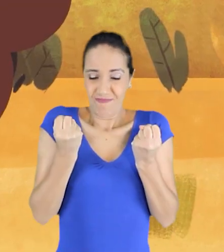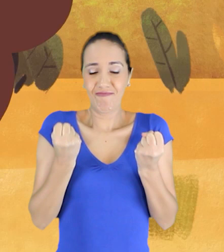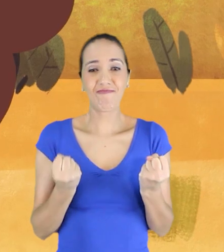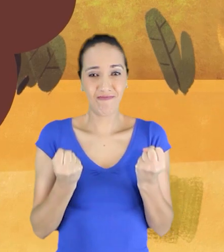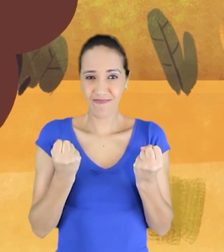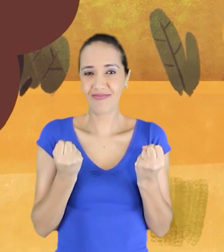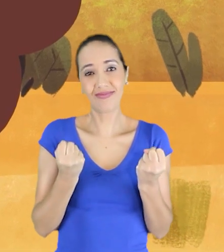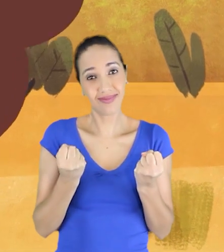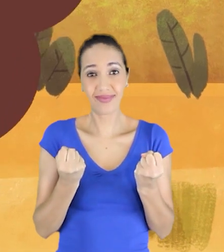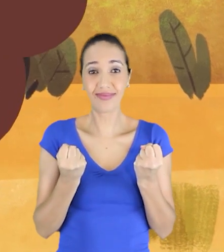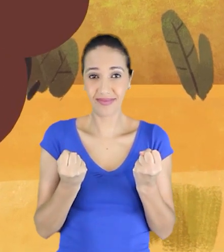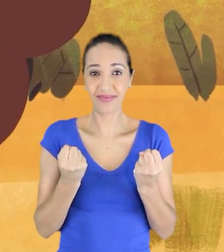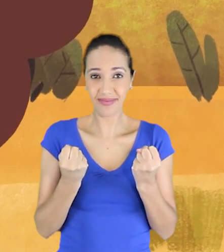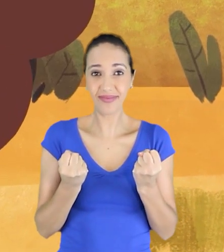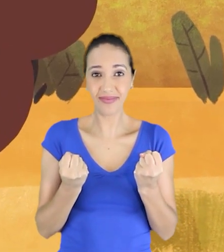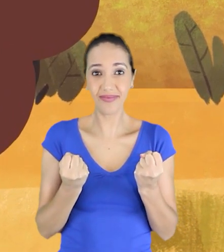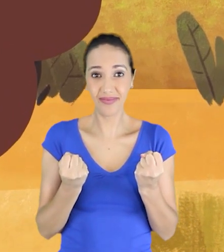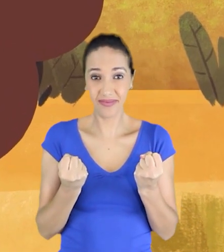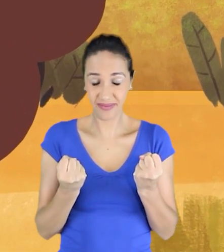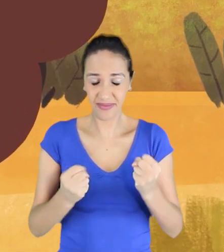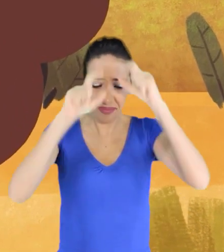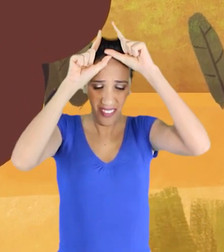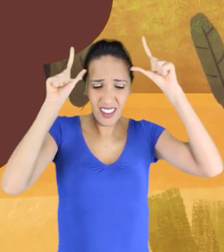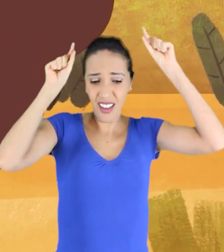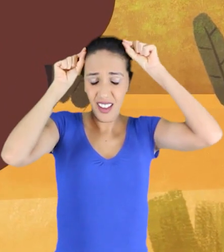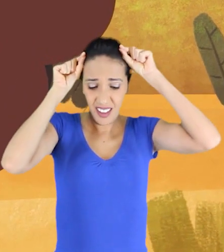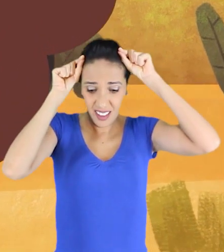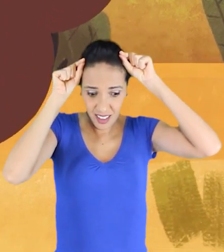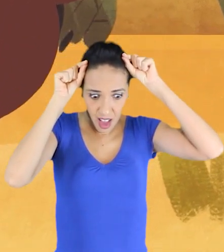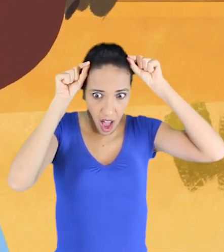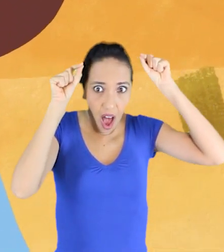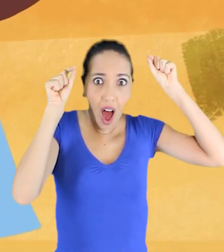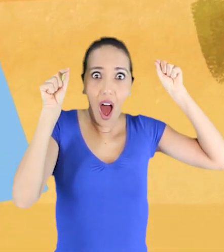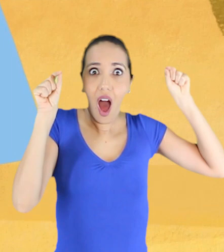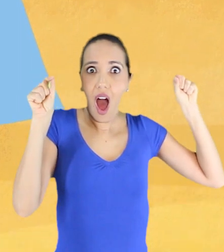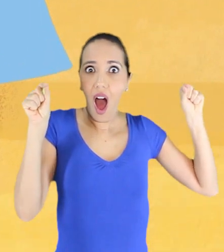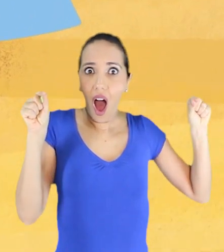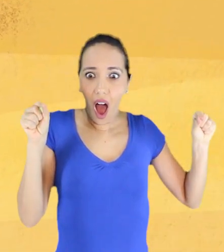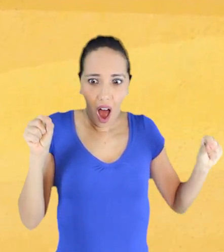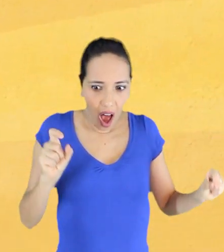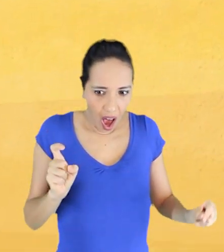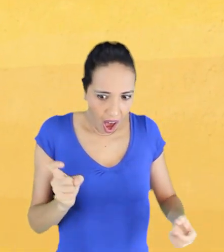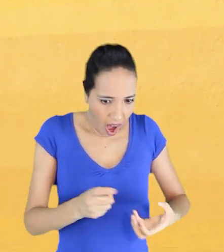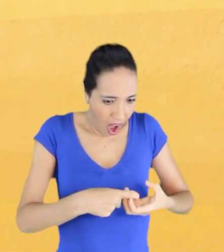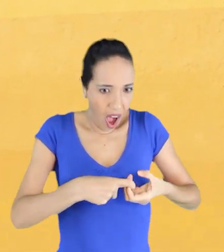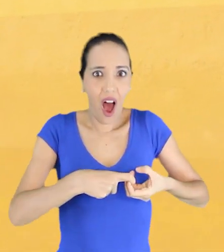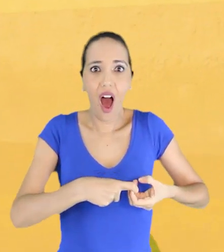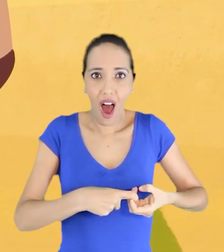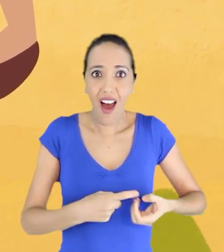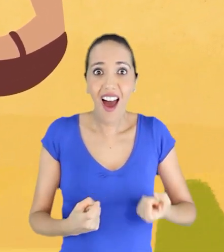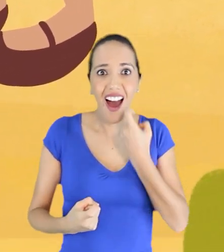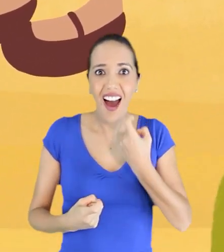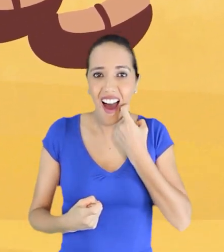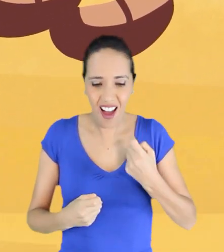Assim aconteceu. E qual não foi o assombro de Narizinho, vendo sair d'água, presa no anzol de Emília, uma